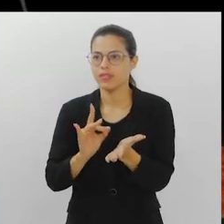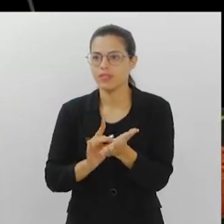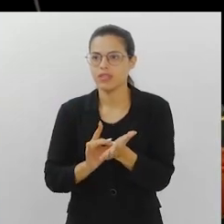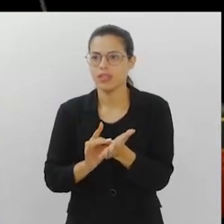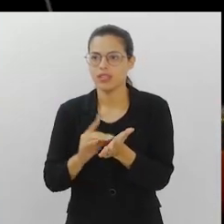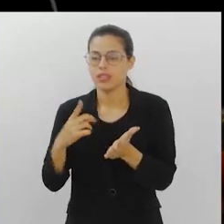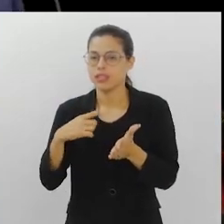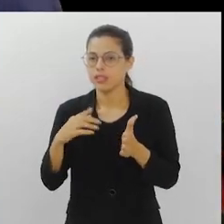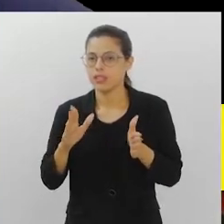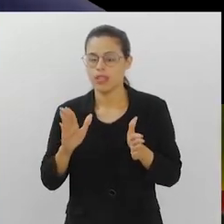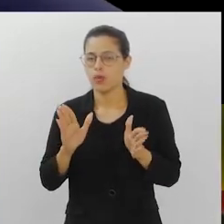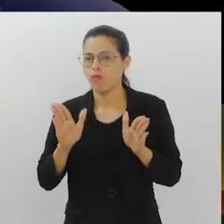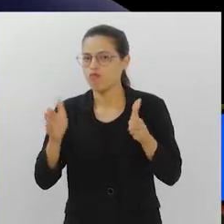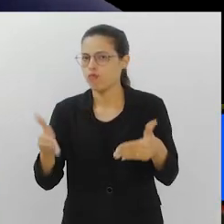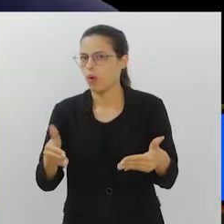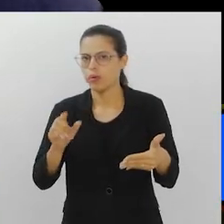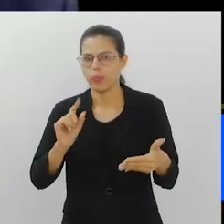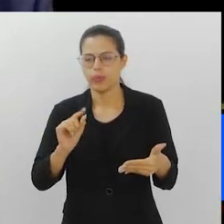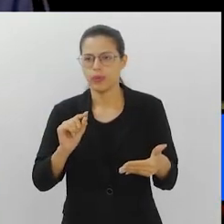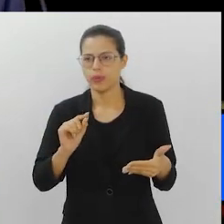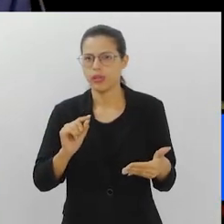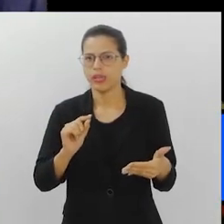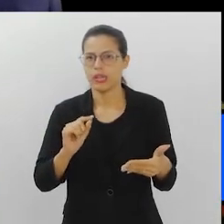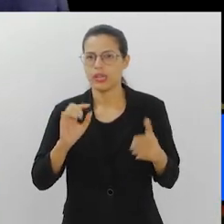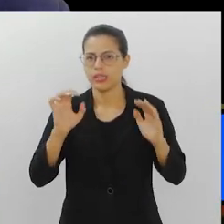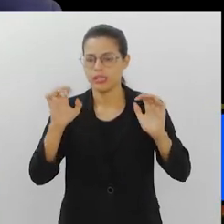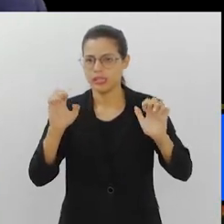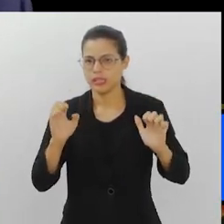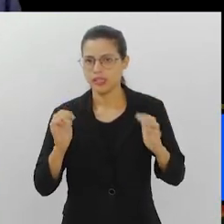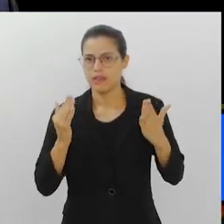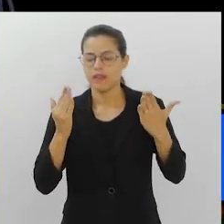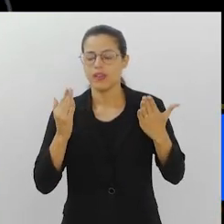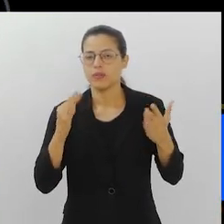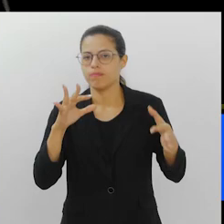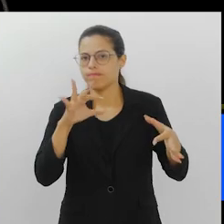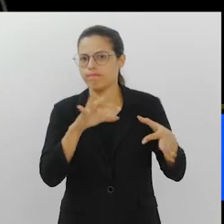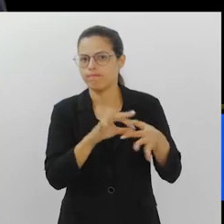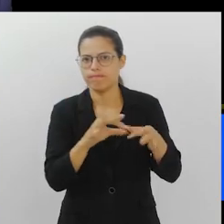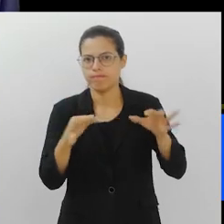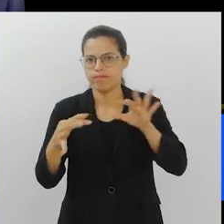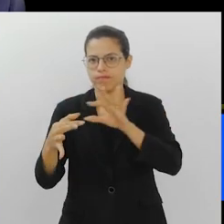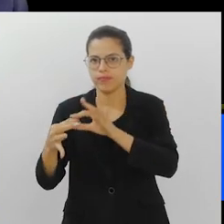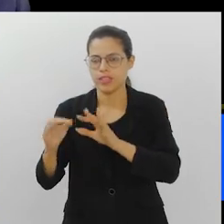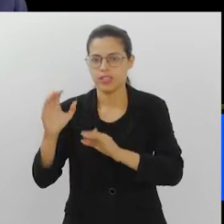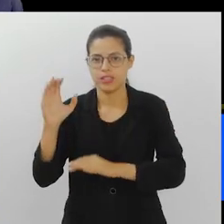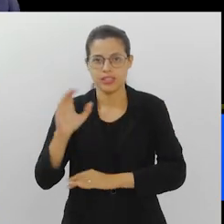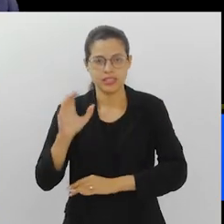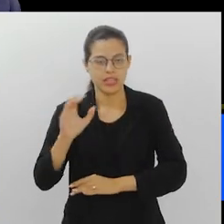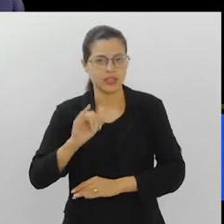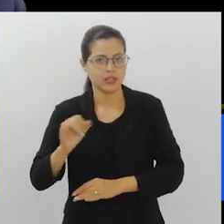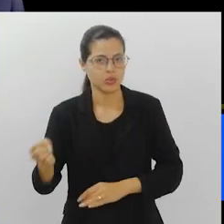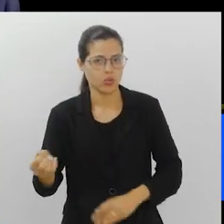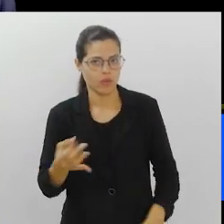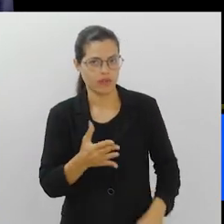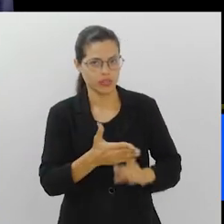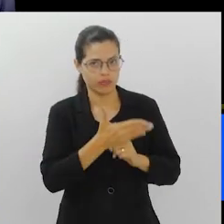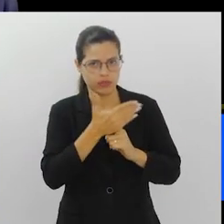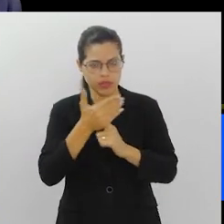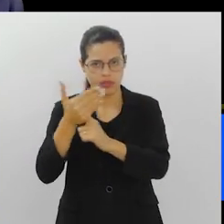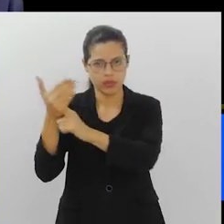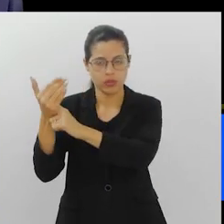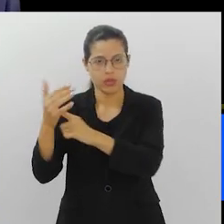na verdade, a gente está com um foco, um foco muito importante nesse evento, que é integrar a questão da ciência e inovação